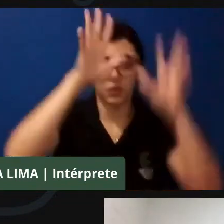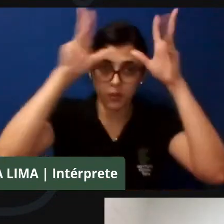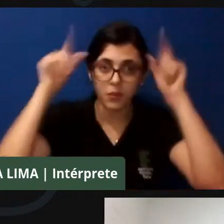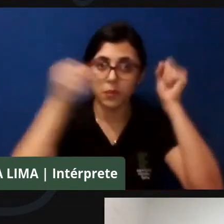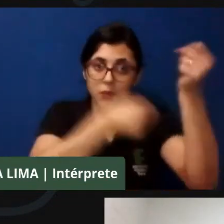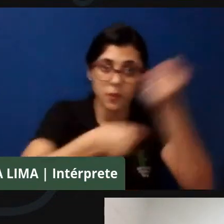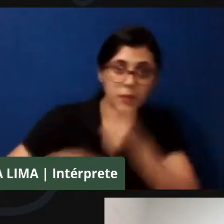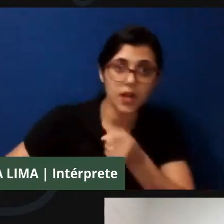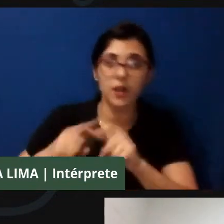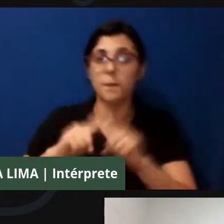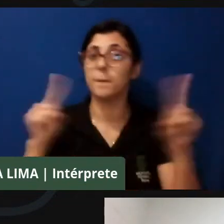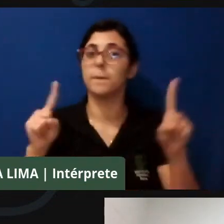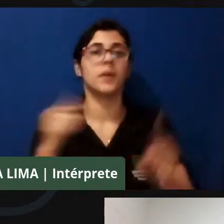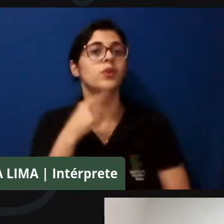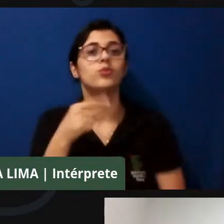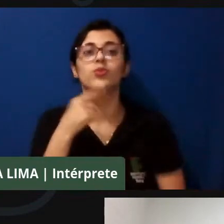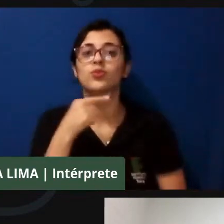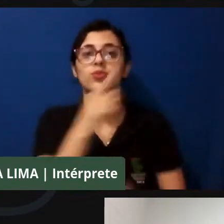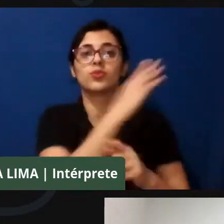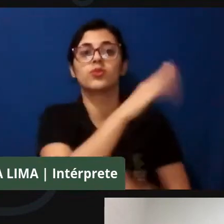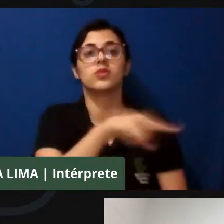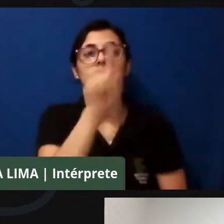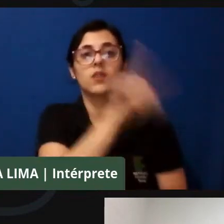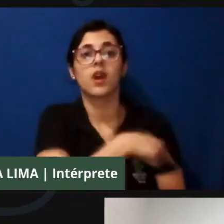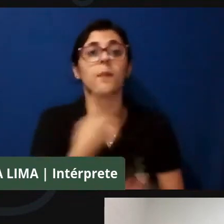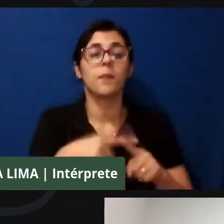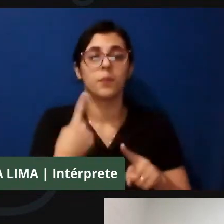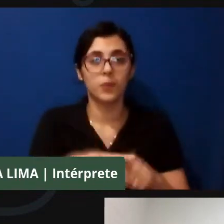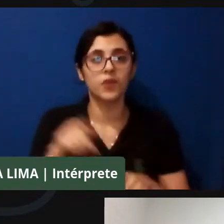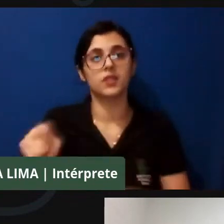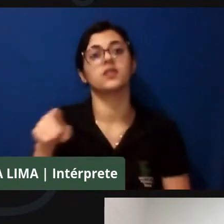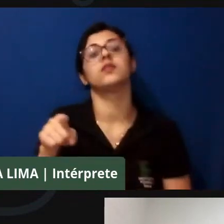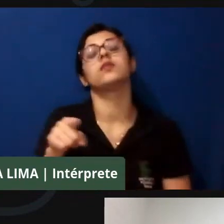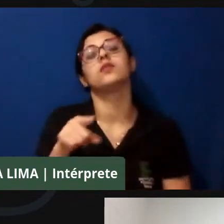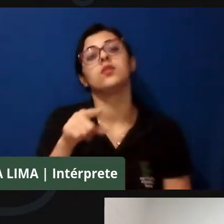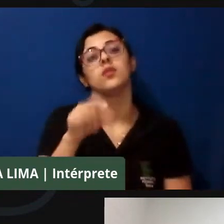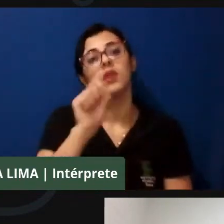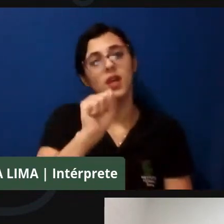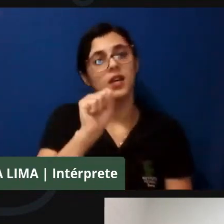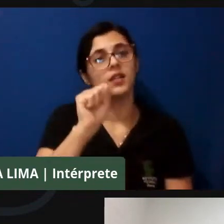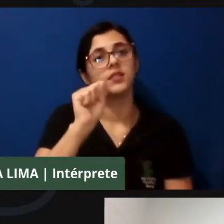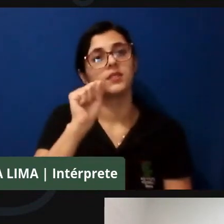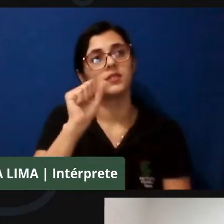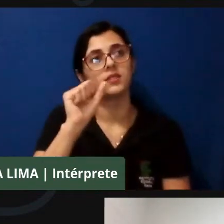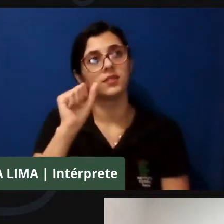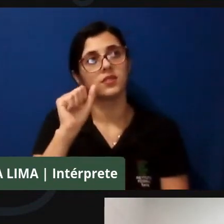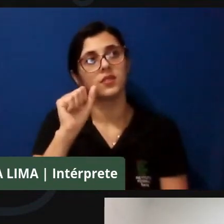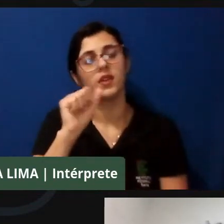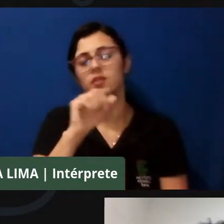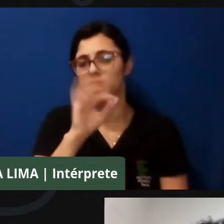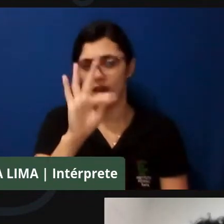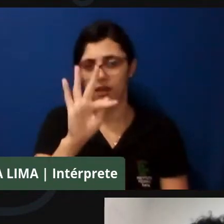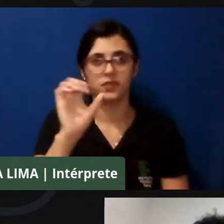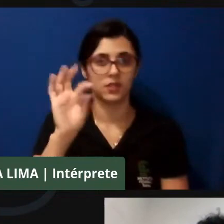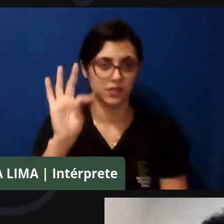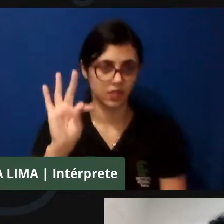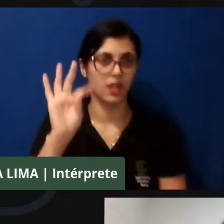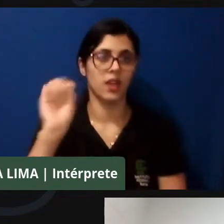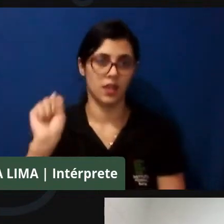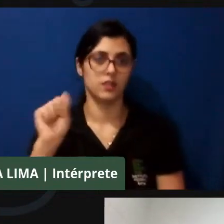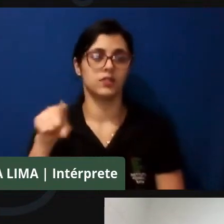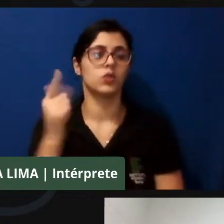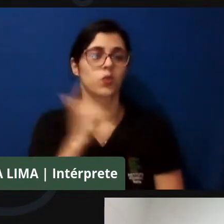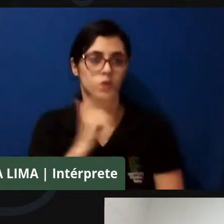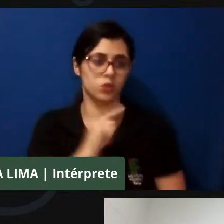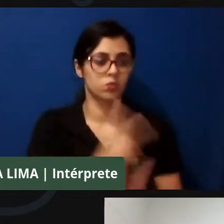aí de conter o avanço do fascismo no país. Então, essa estruturação coloca. Quando você traz, e aí foi interessante, você